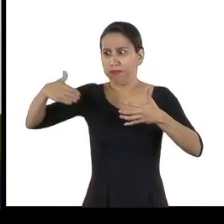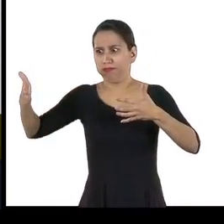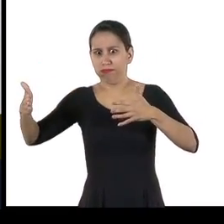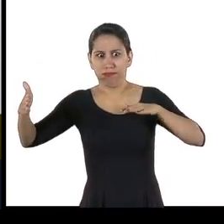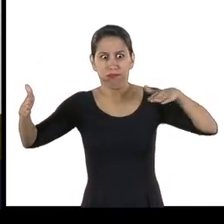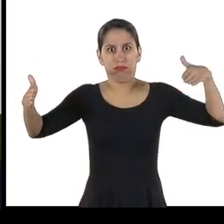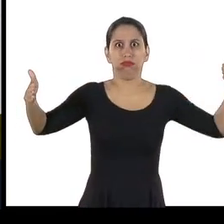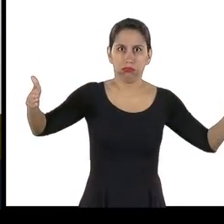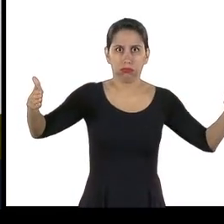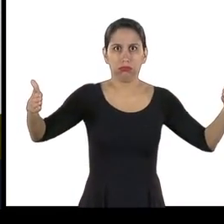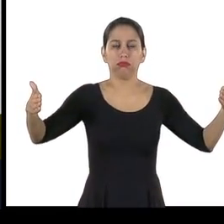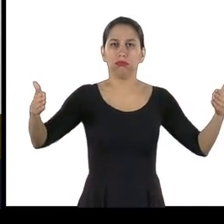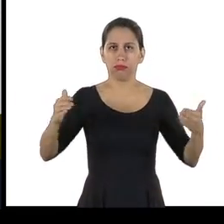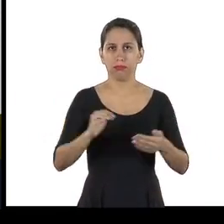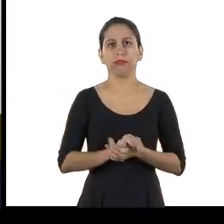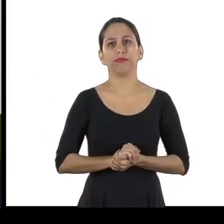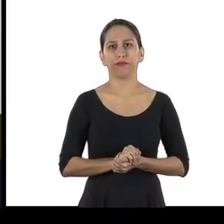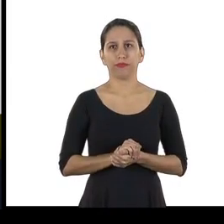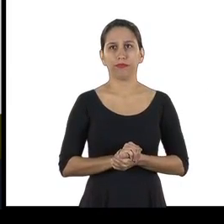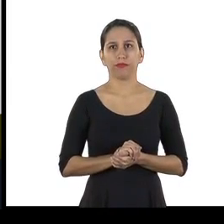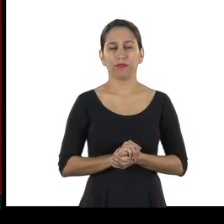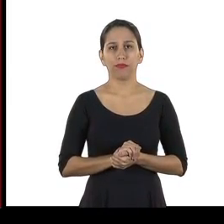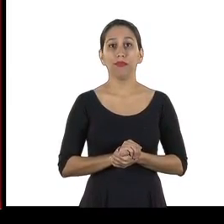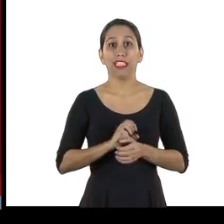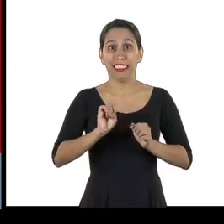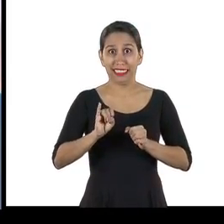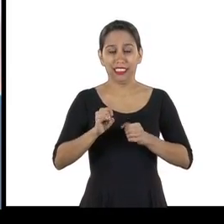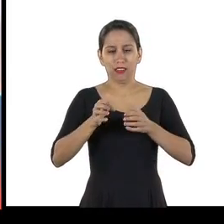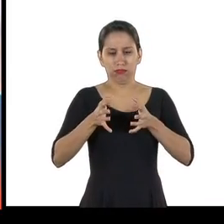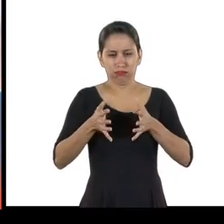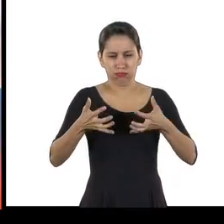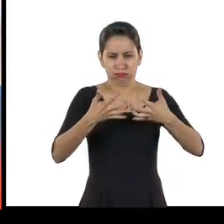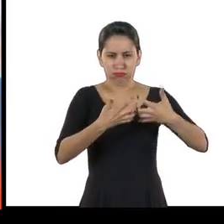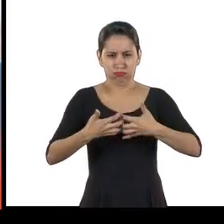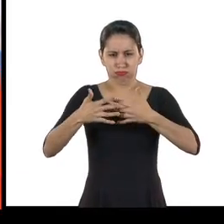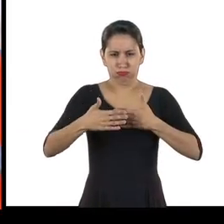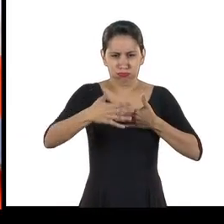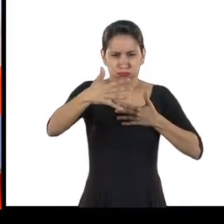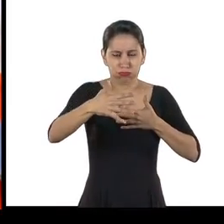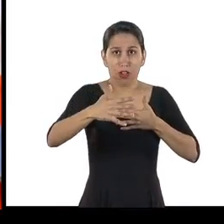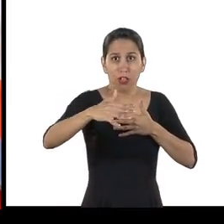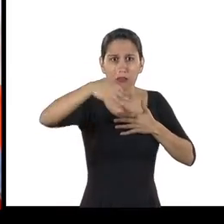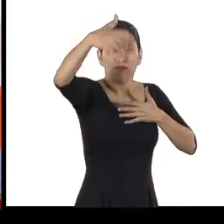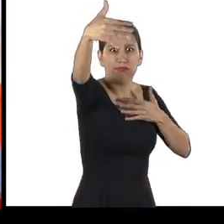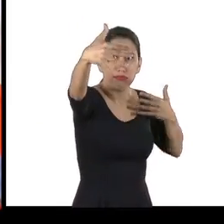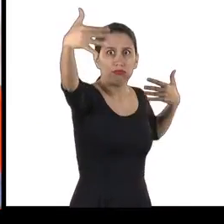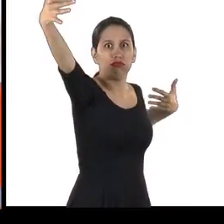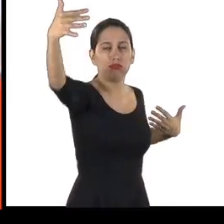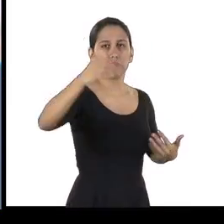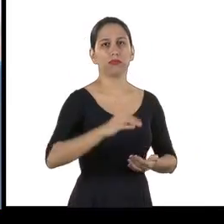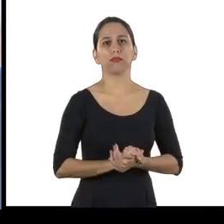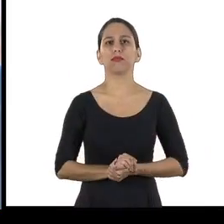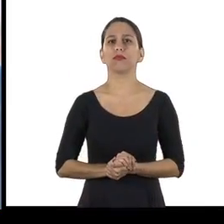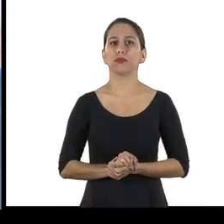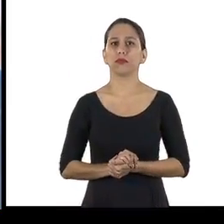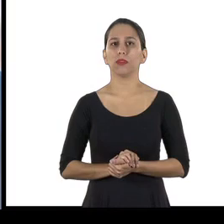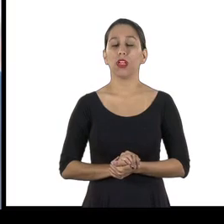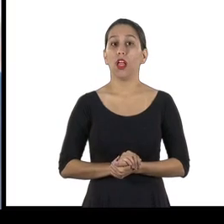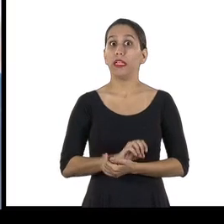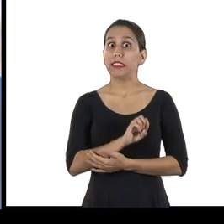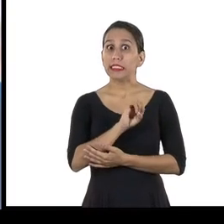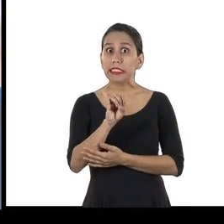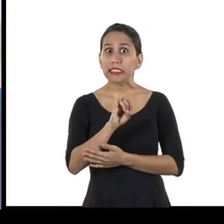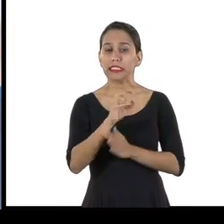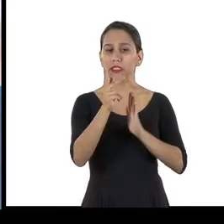das pistas duplas, três vezes maior. Mas às vezes pode acontecer de o plano de lavra ou a natureza das